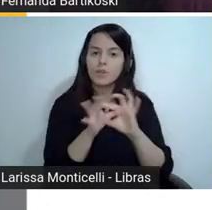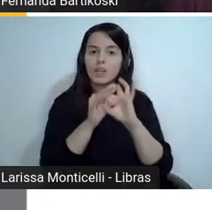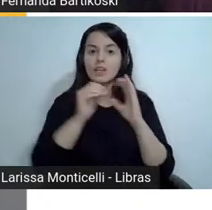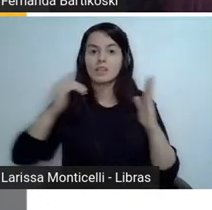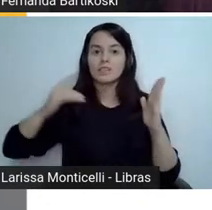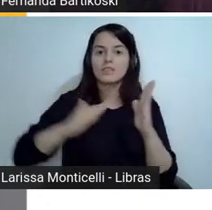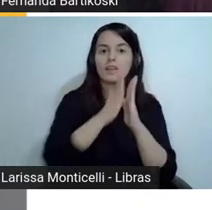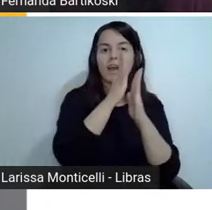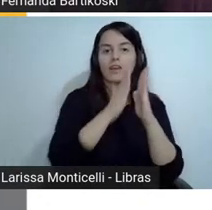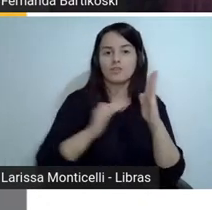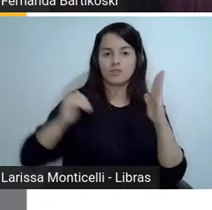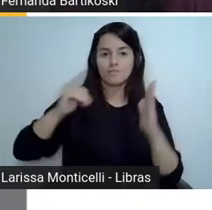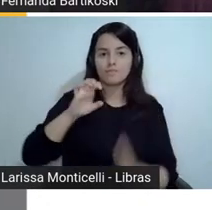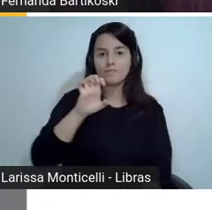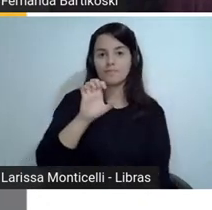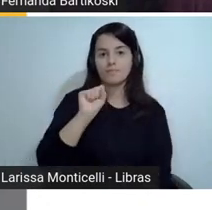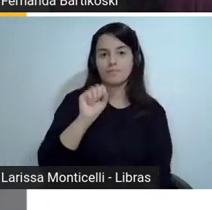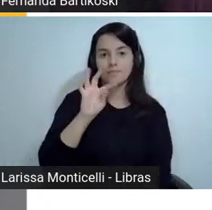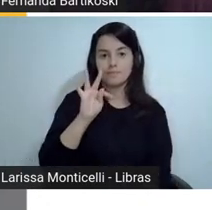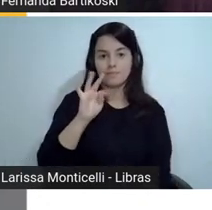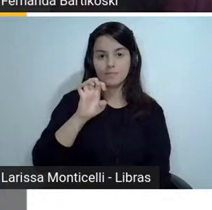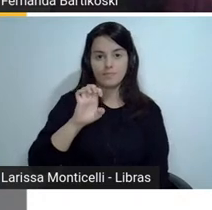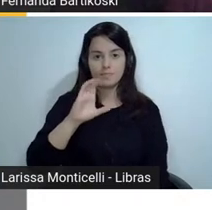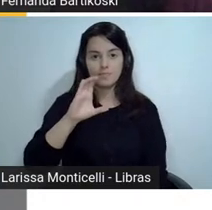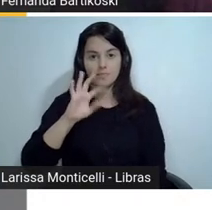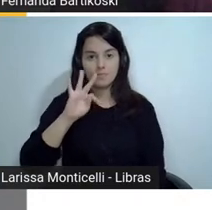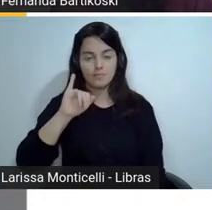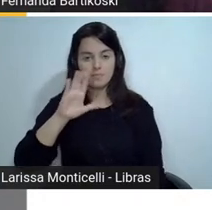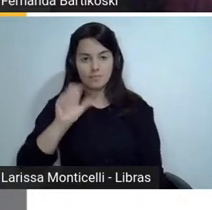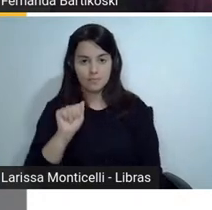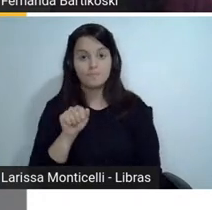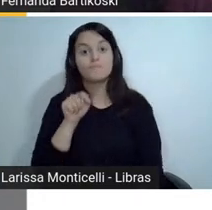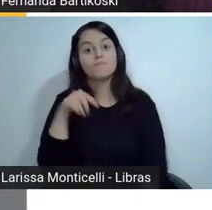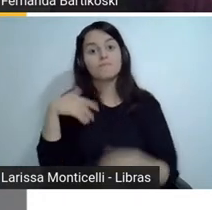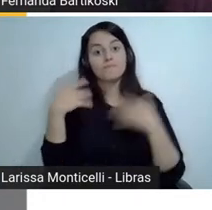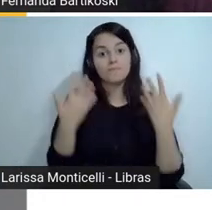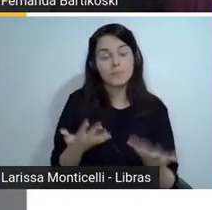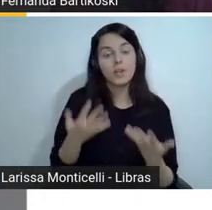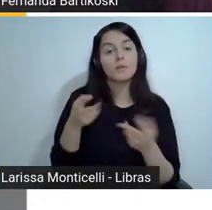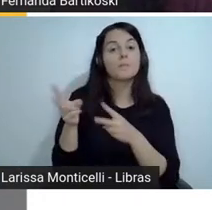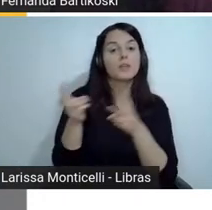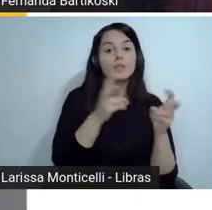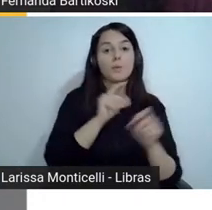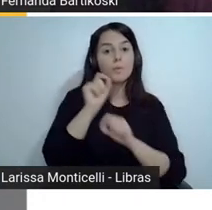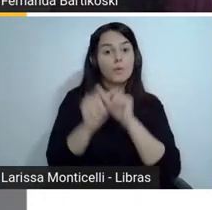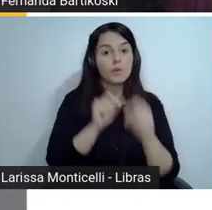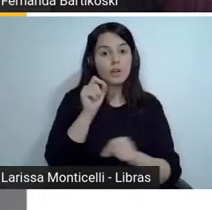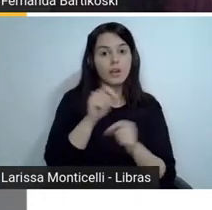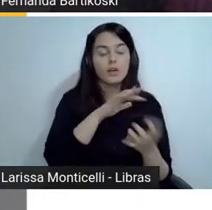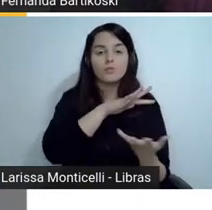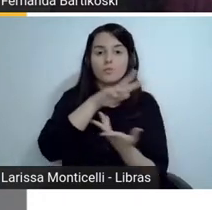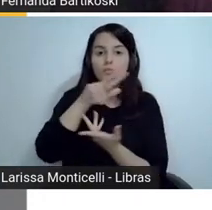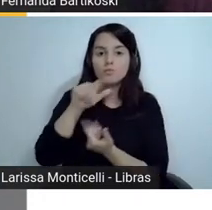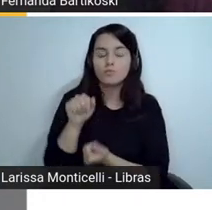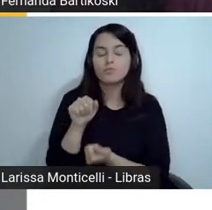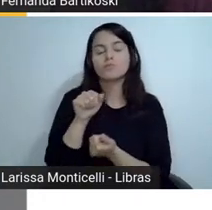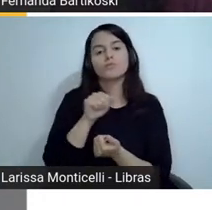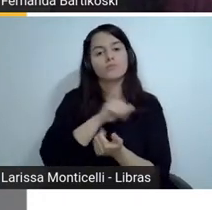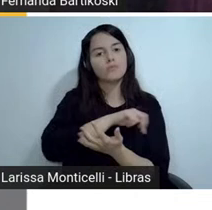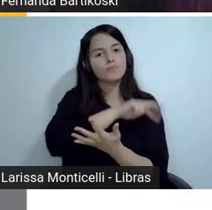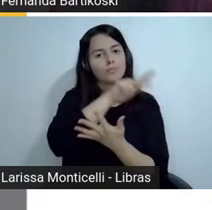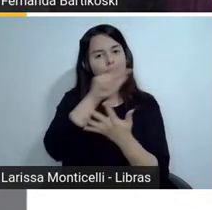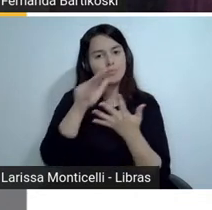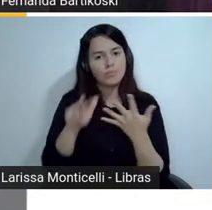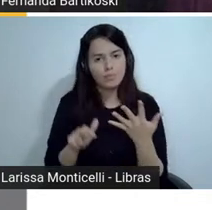a escola continua sendo um lugar em que os alunos podem ter essa experiência, podem ir consolidando esse